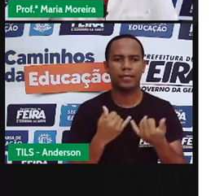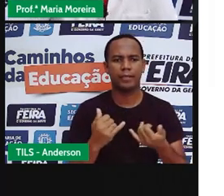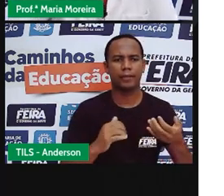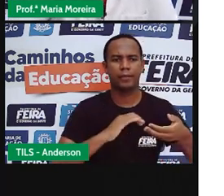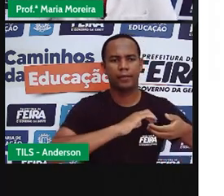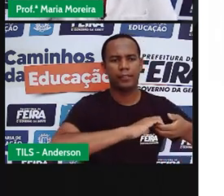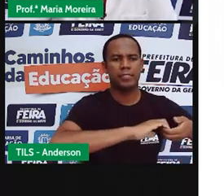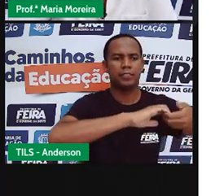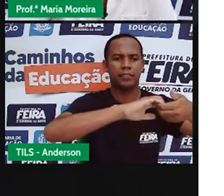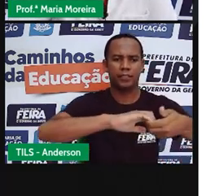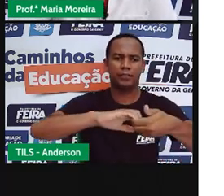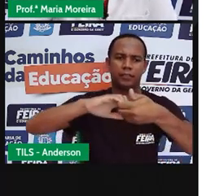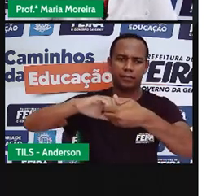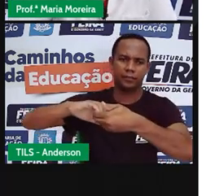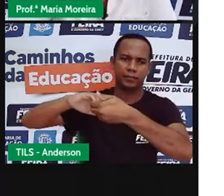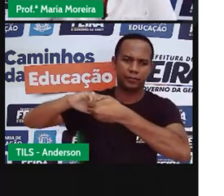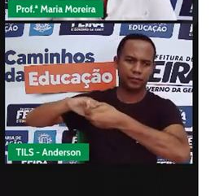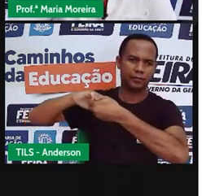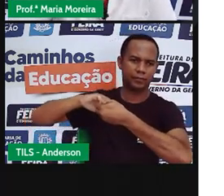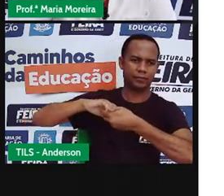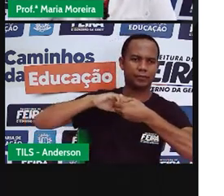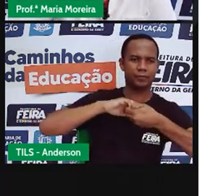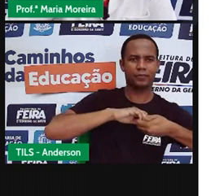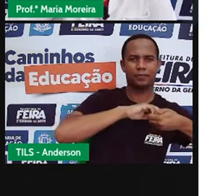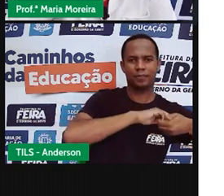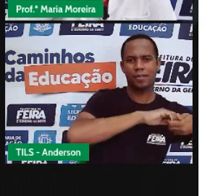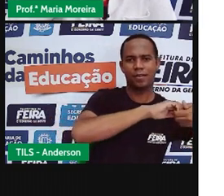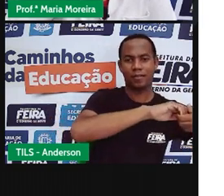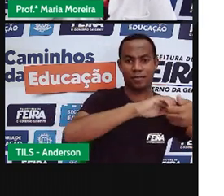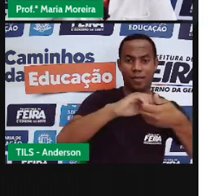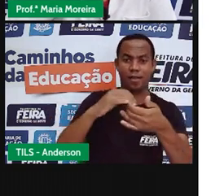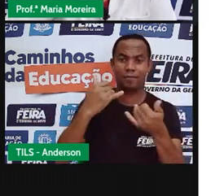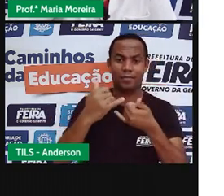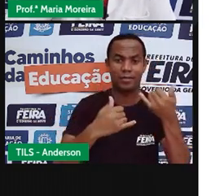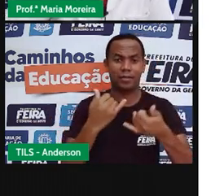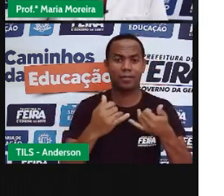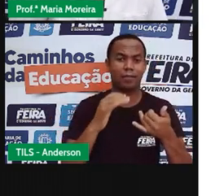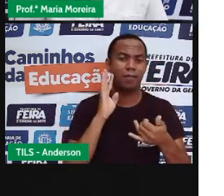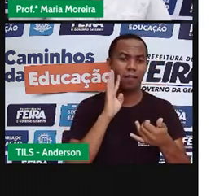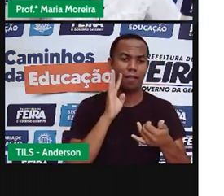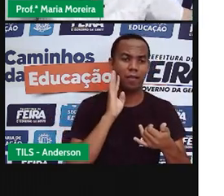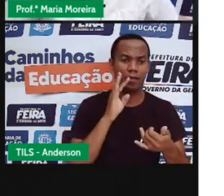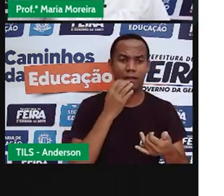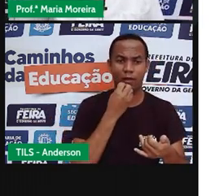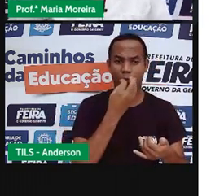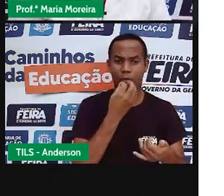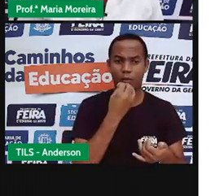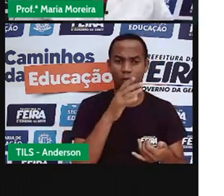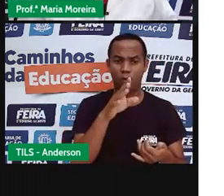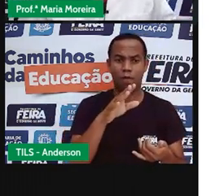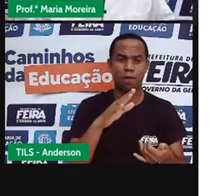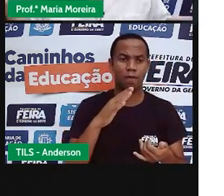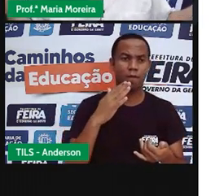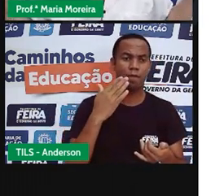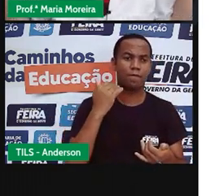Ciranda, a ciranda, né? Que é a dança mais famosa do Brasil. Que é o brincar de roda, né? Ciranda, cirandinha,